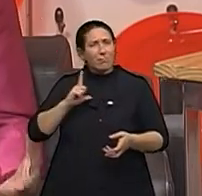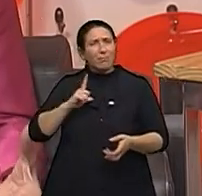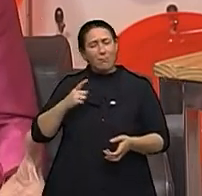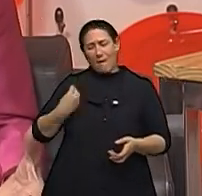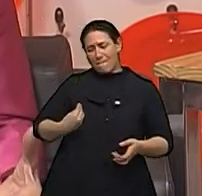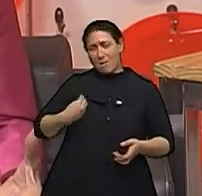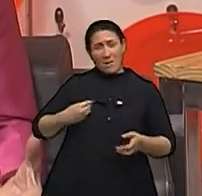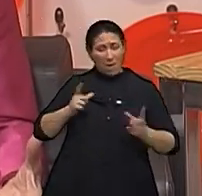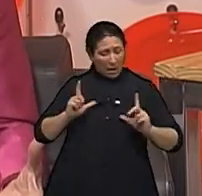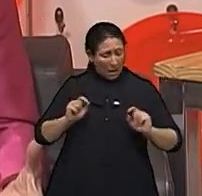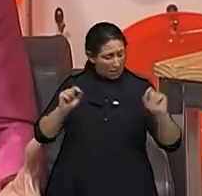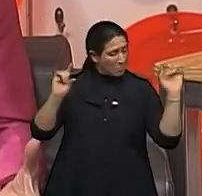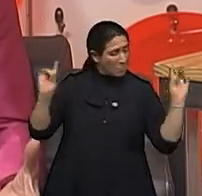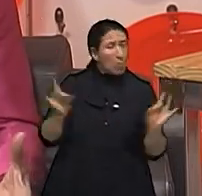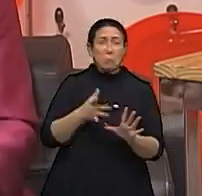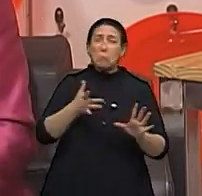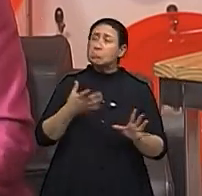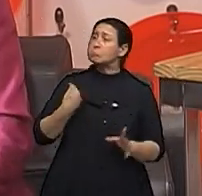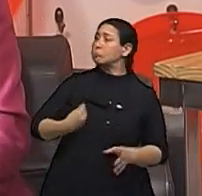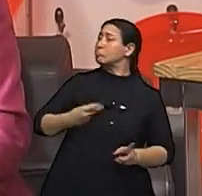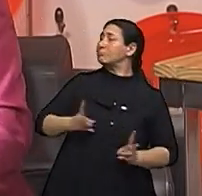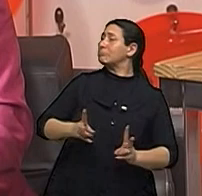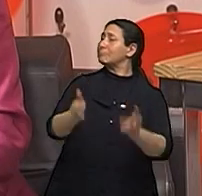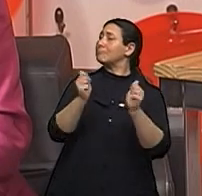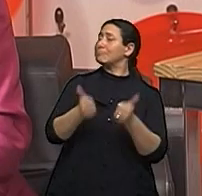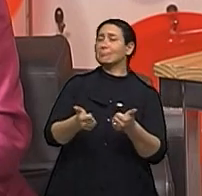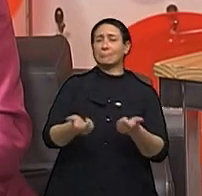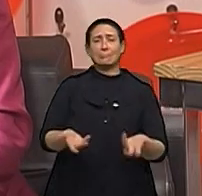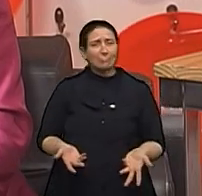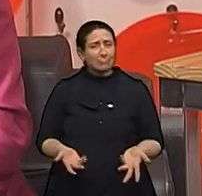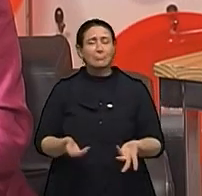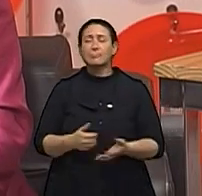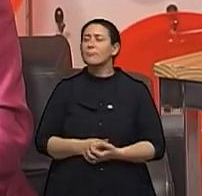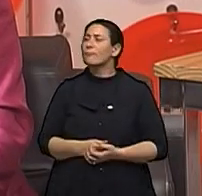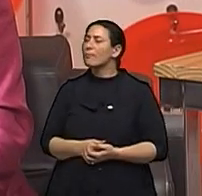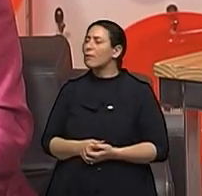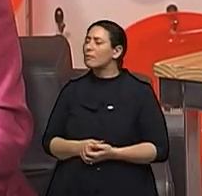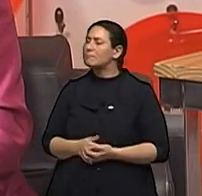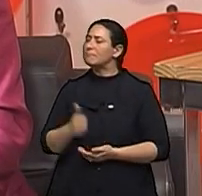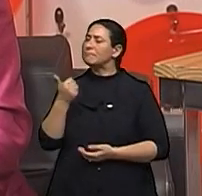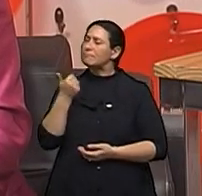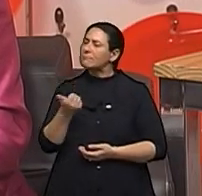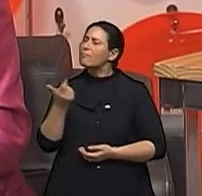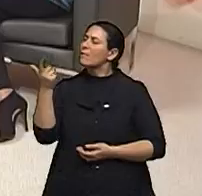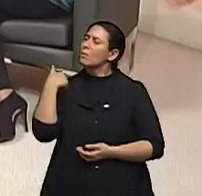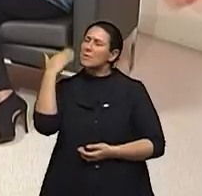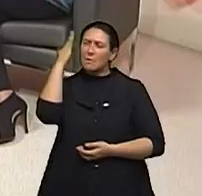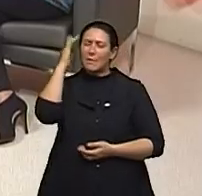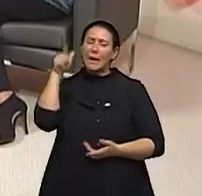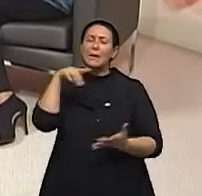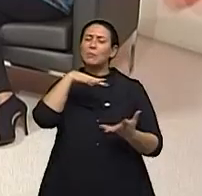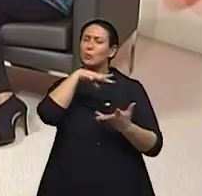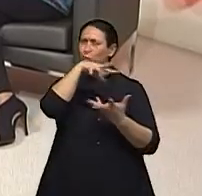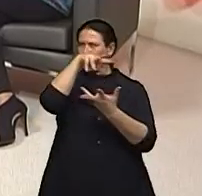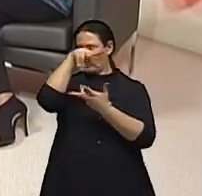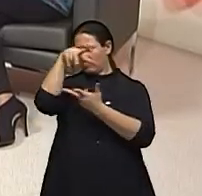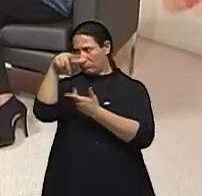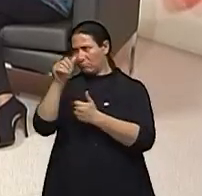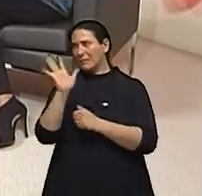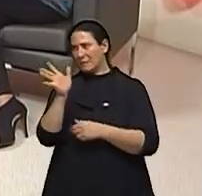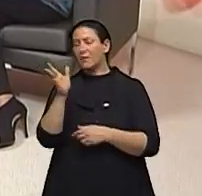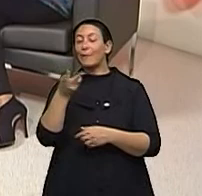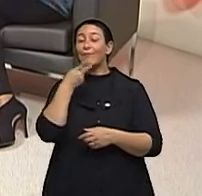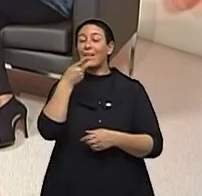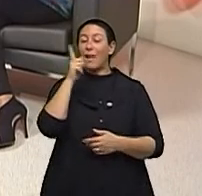depois do câncer de mama. Claro. Doutora, mas é mundial também essa questão, e aí eu queria saber, essa chamada